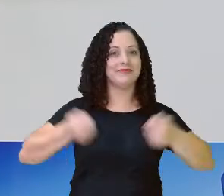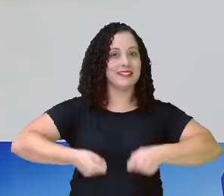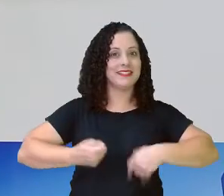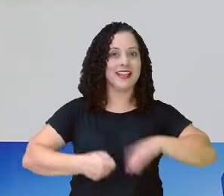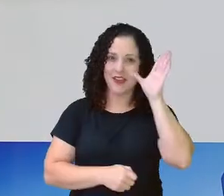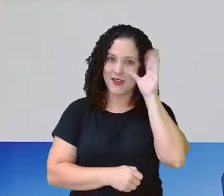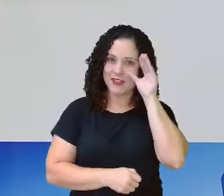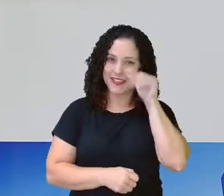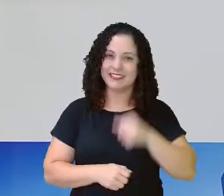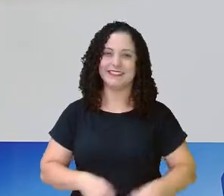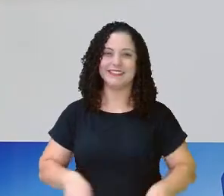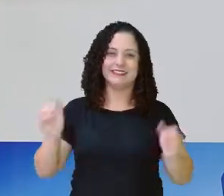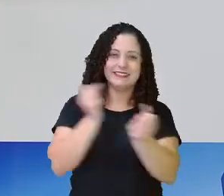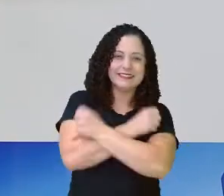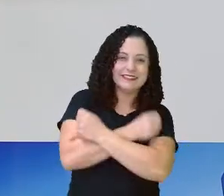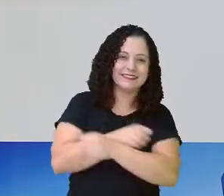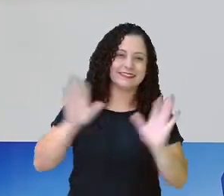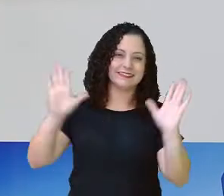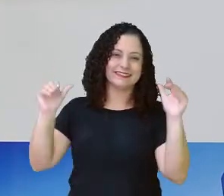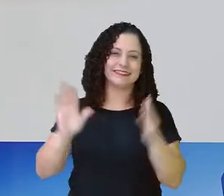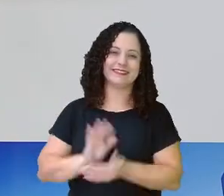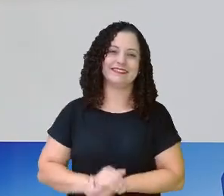curiosidade. Abraço, gente!